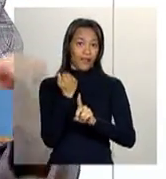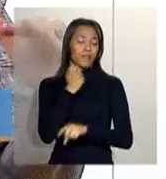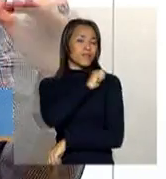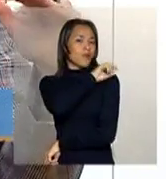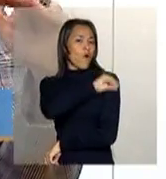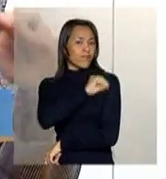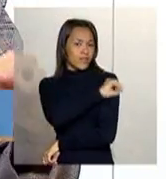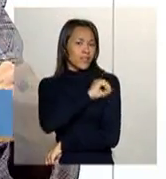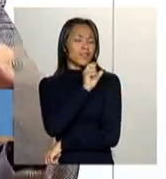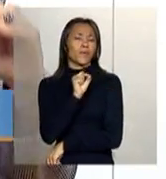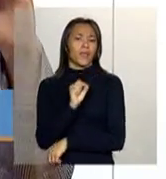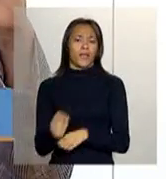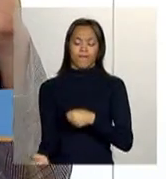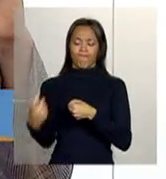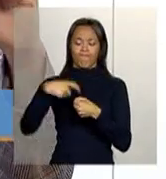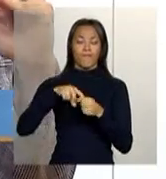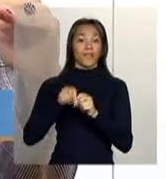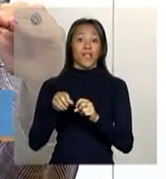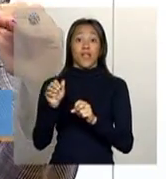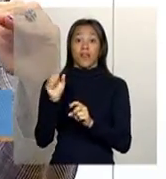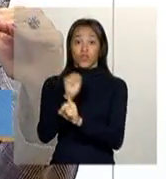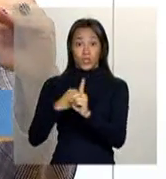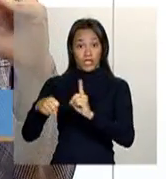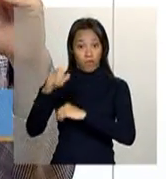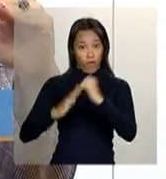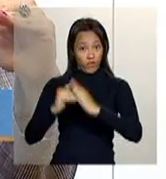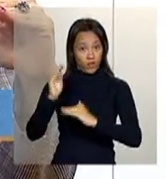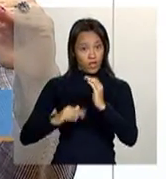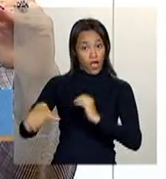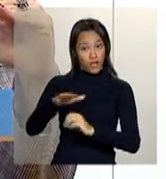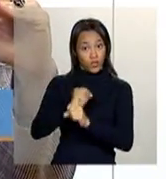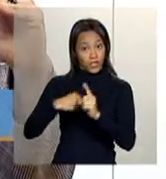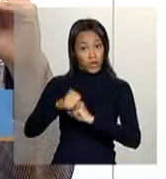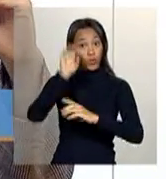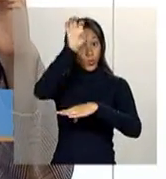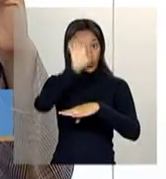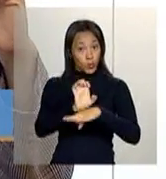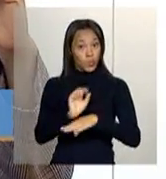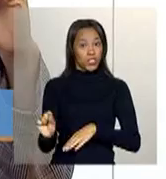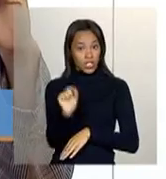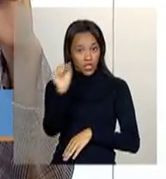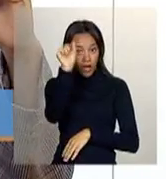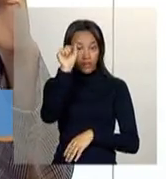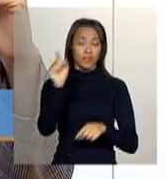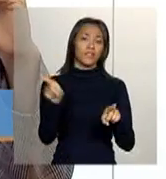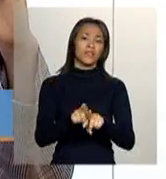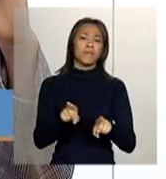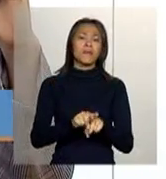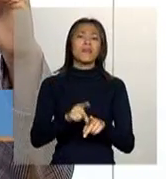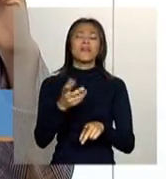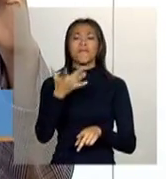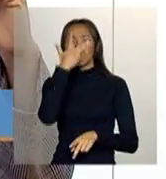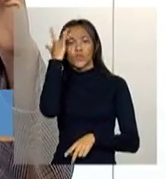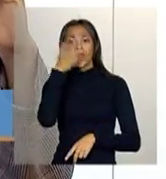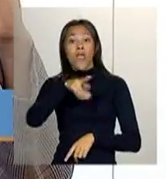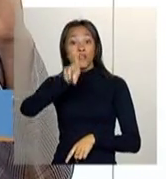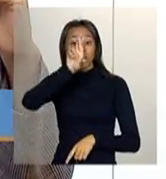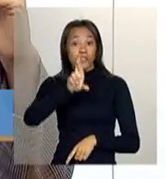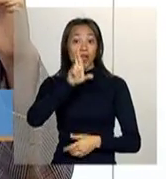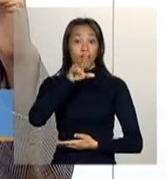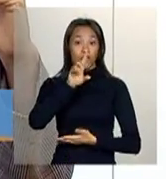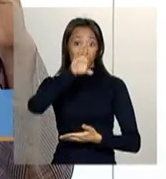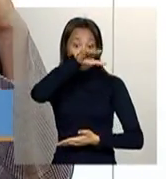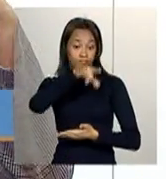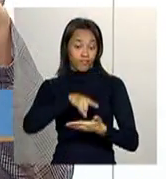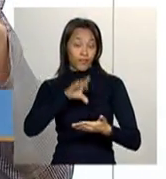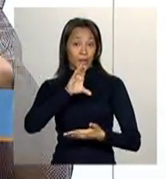o quê? A assistência social do Estado e os responsáveis pelo cadastro único também